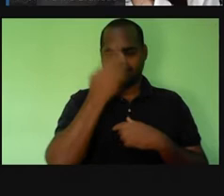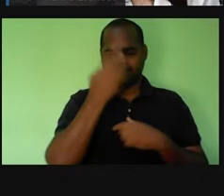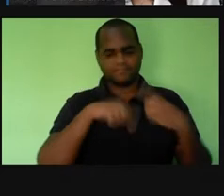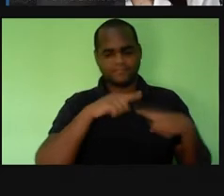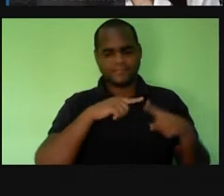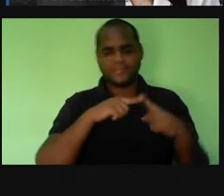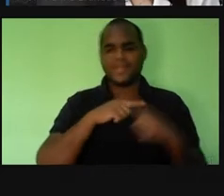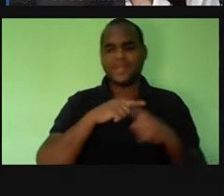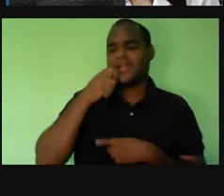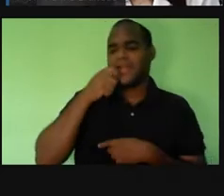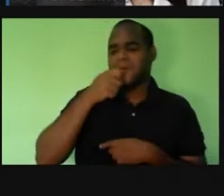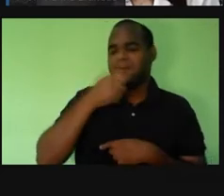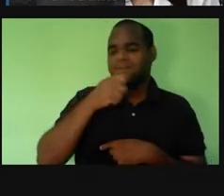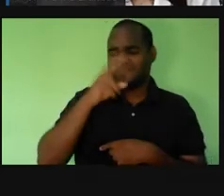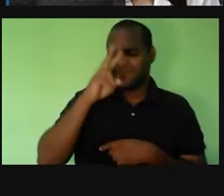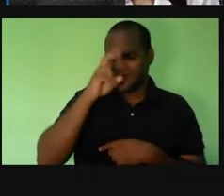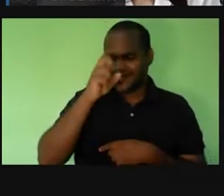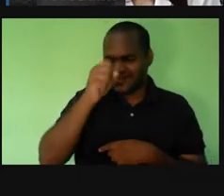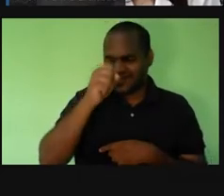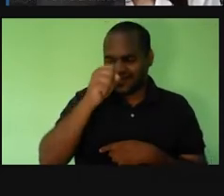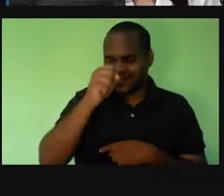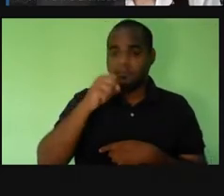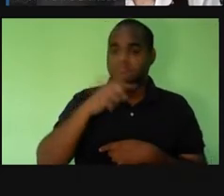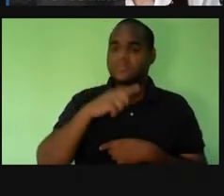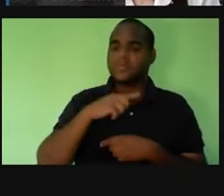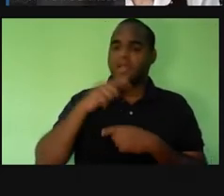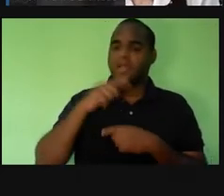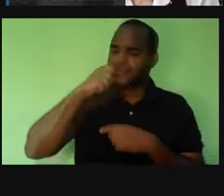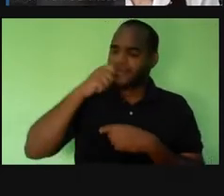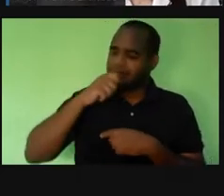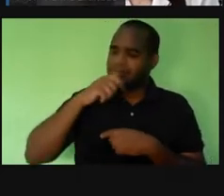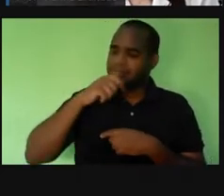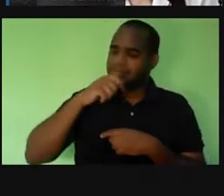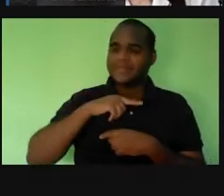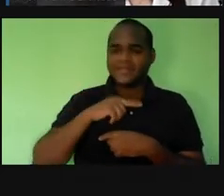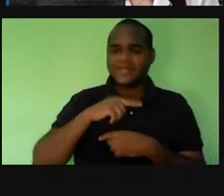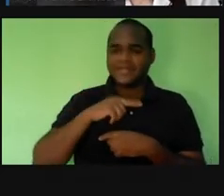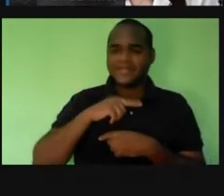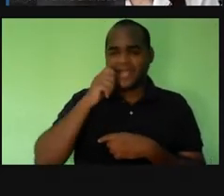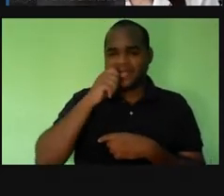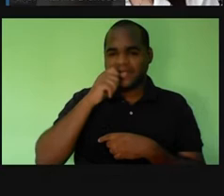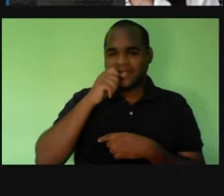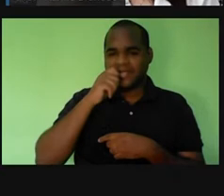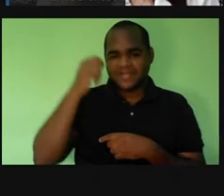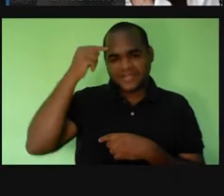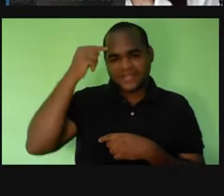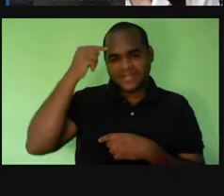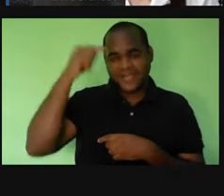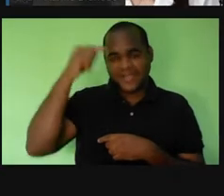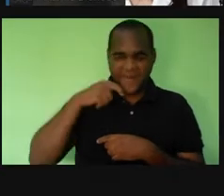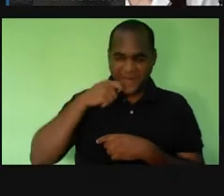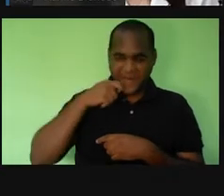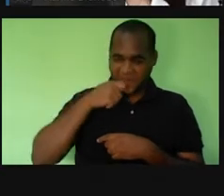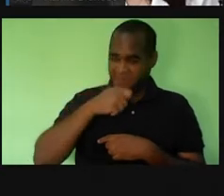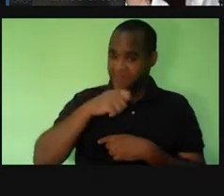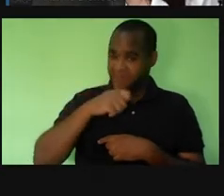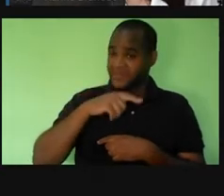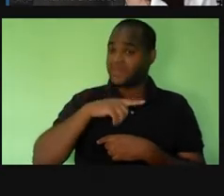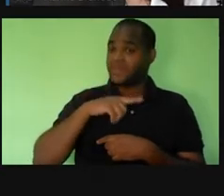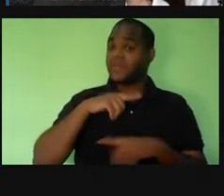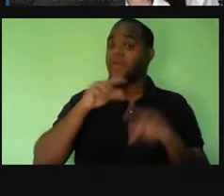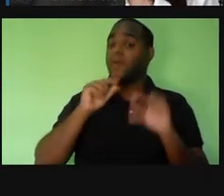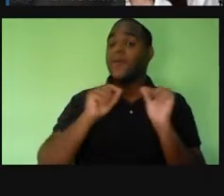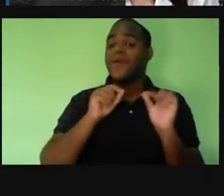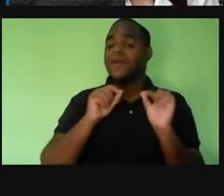um limão? só em pensar em chupar um limão, o que acontece? A gente começa a salivar, né? A gente começa a pensar naquele azedo. Esse azedo é uma